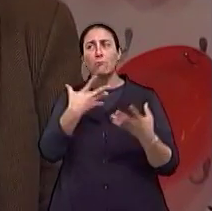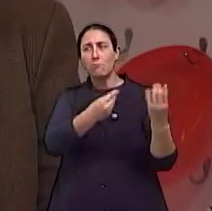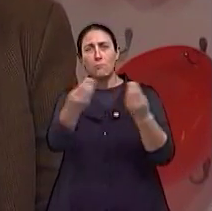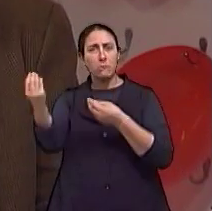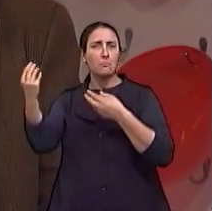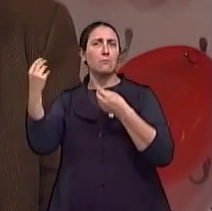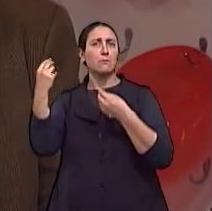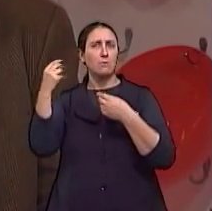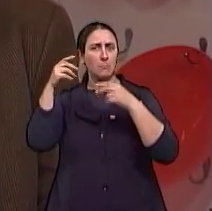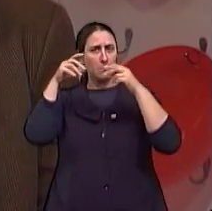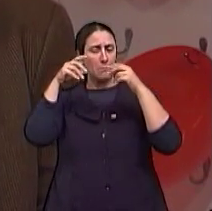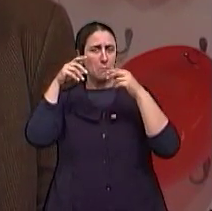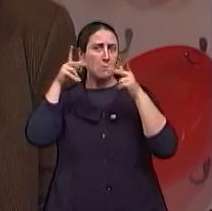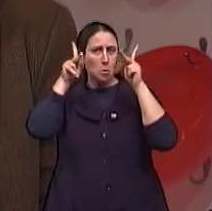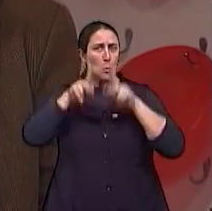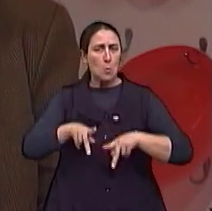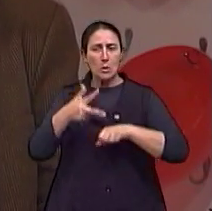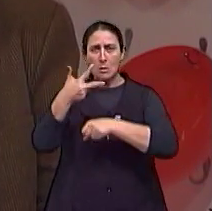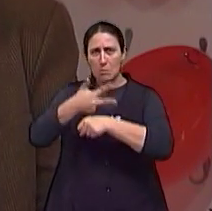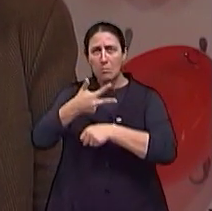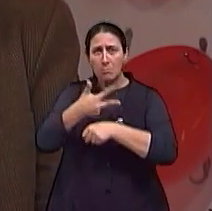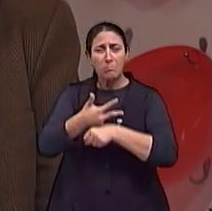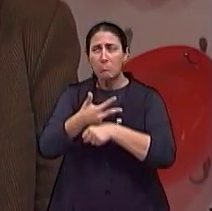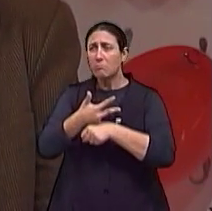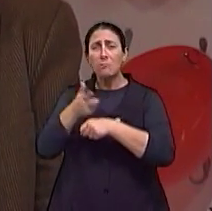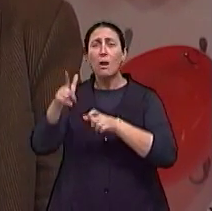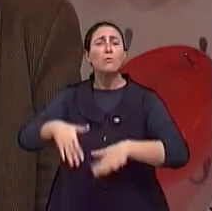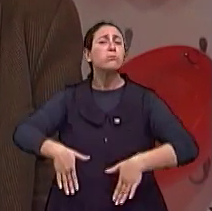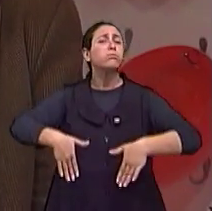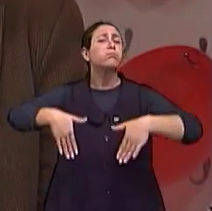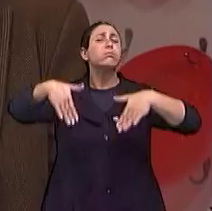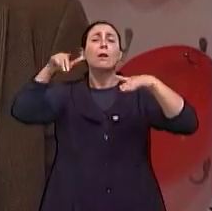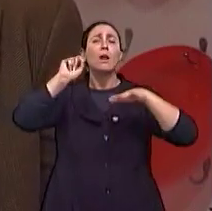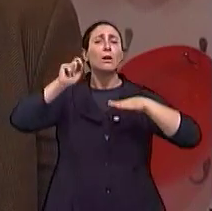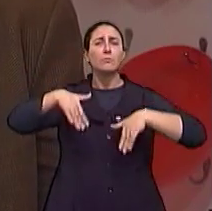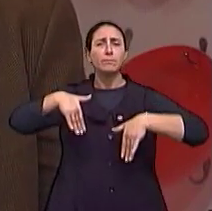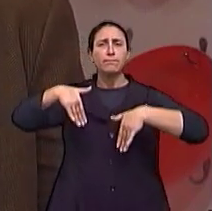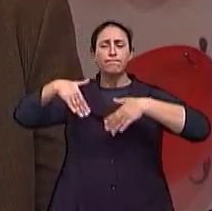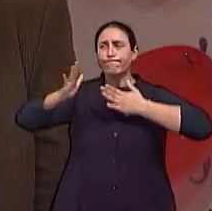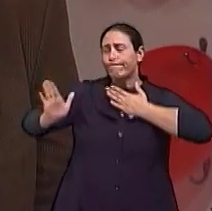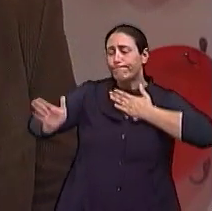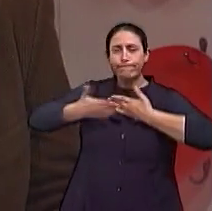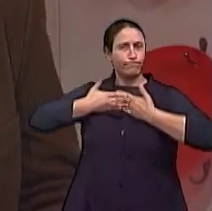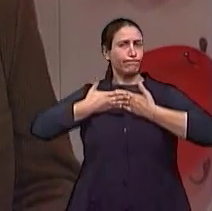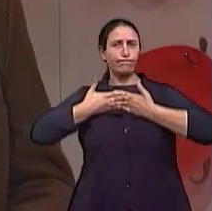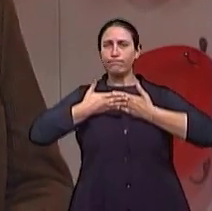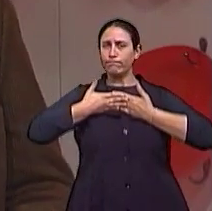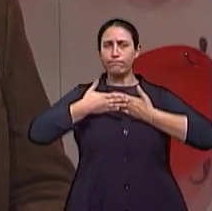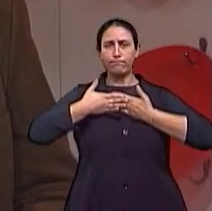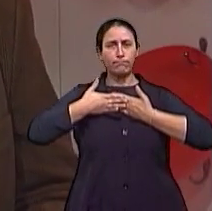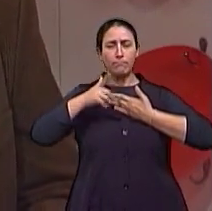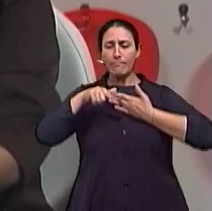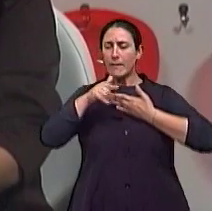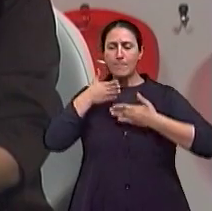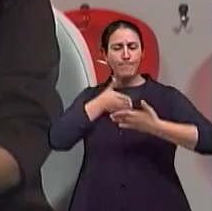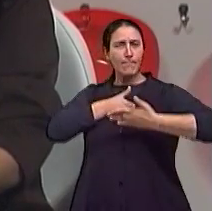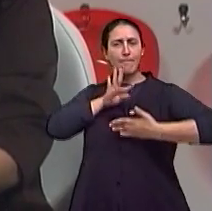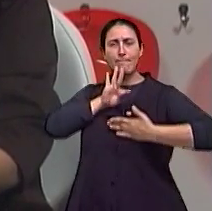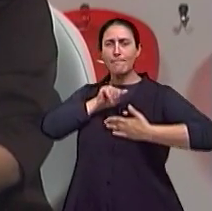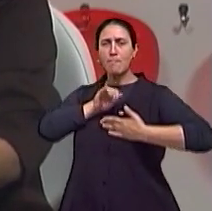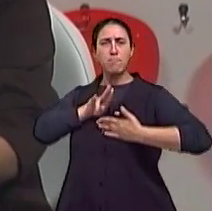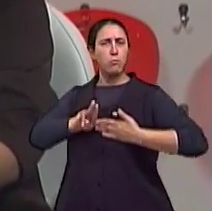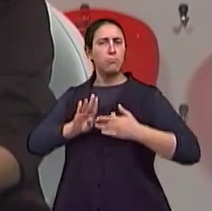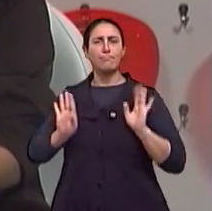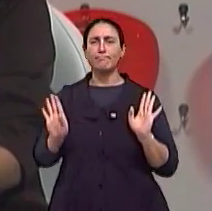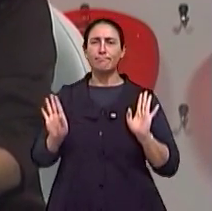na terceira idade, em sua grande maioria, cresceram num mundo onde isso era absolutamente tabu. Exatamente. Tanto que se sabe